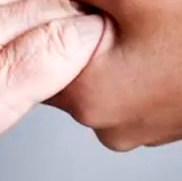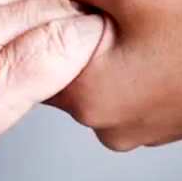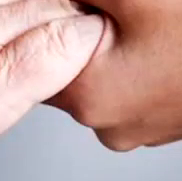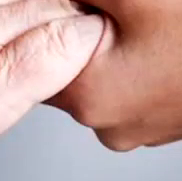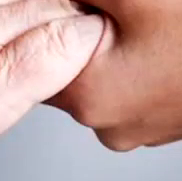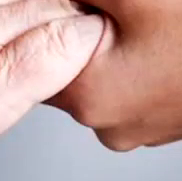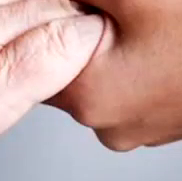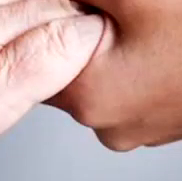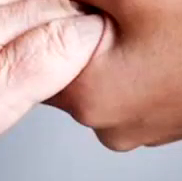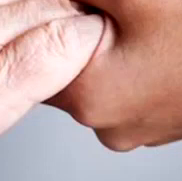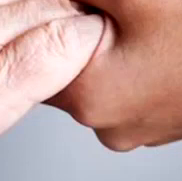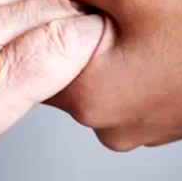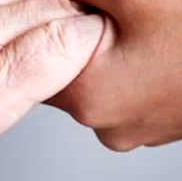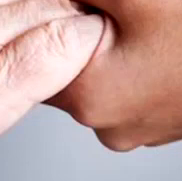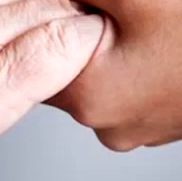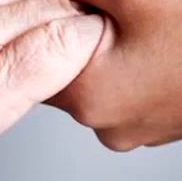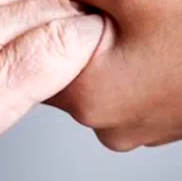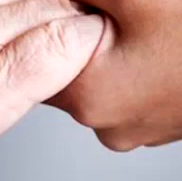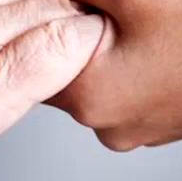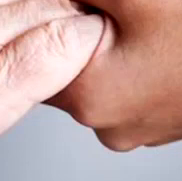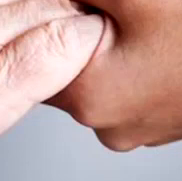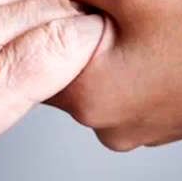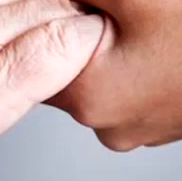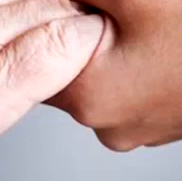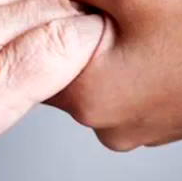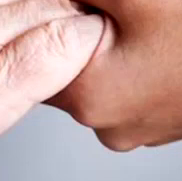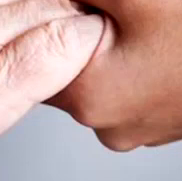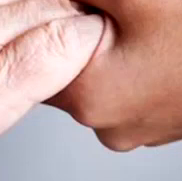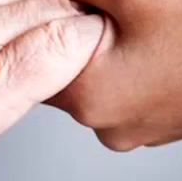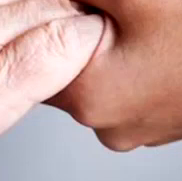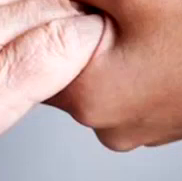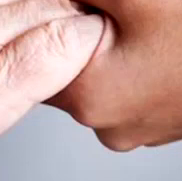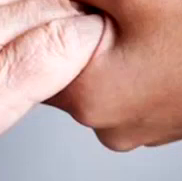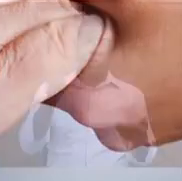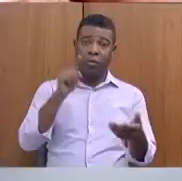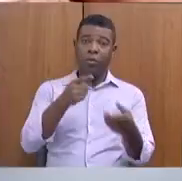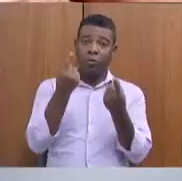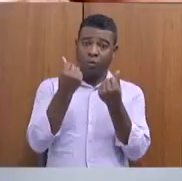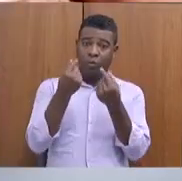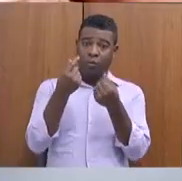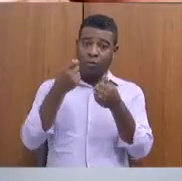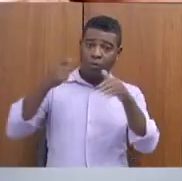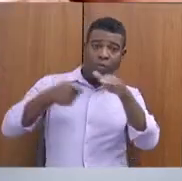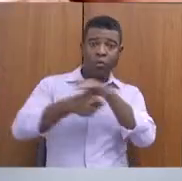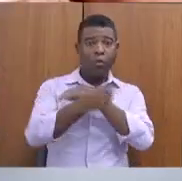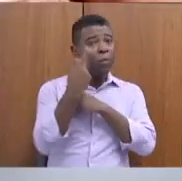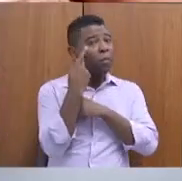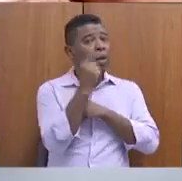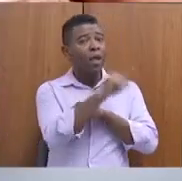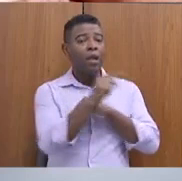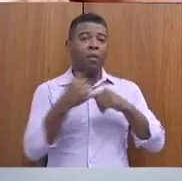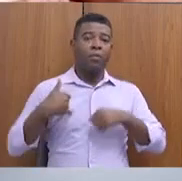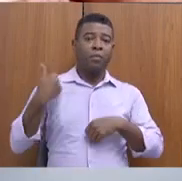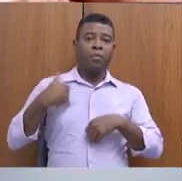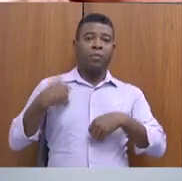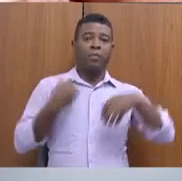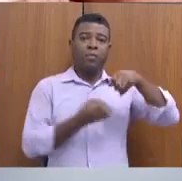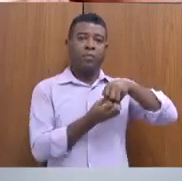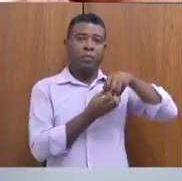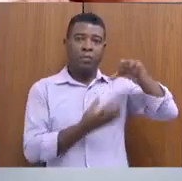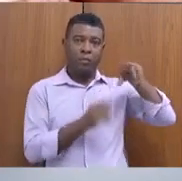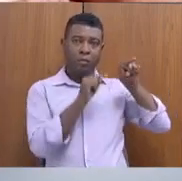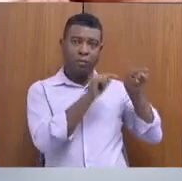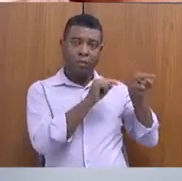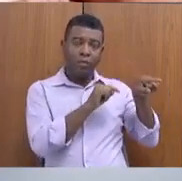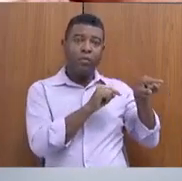A pessoa idosa, o Fundo Estadual do Idoso, nós estamos executando o Melhor Geração, com